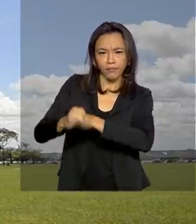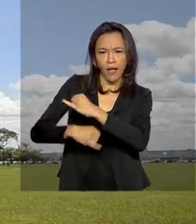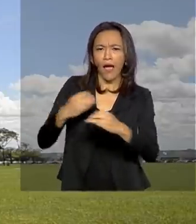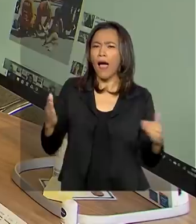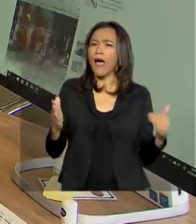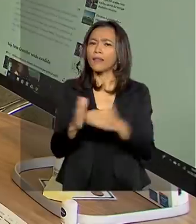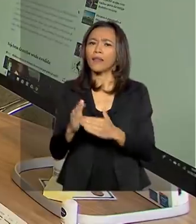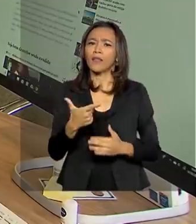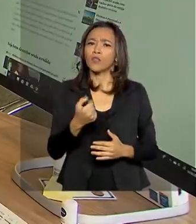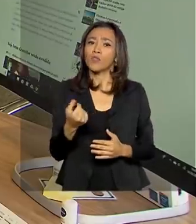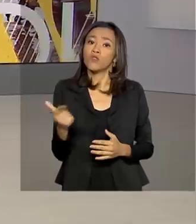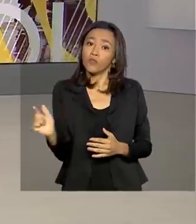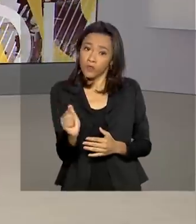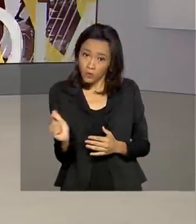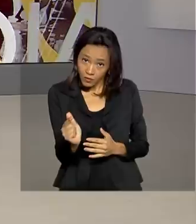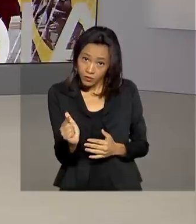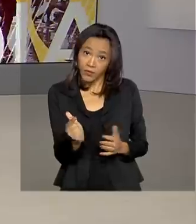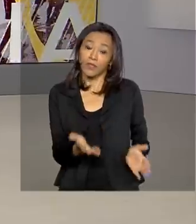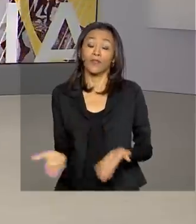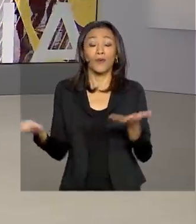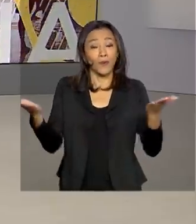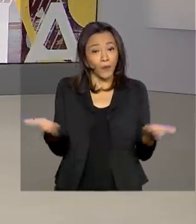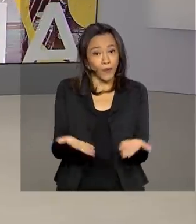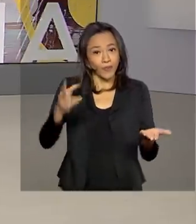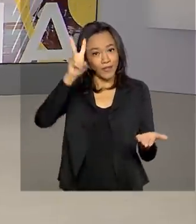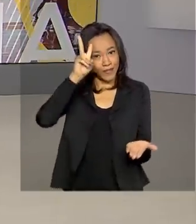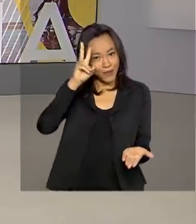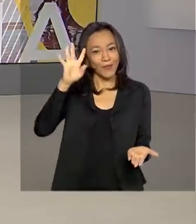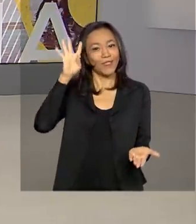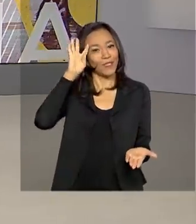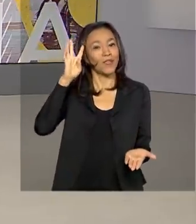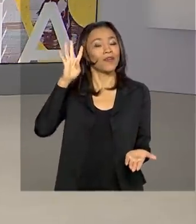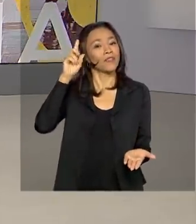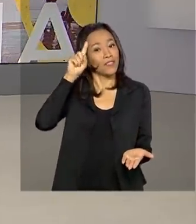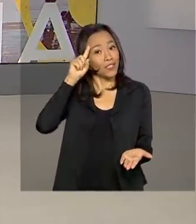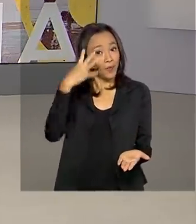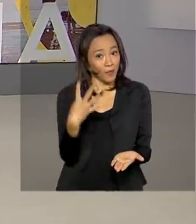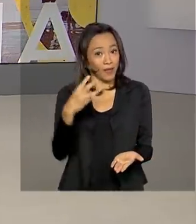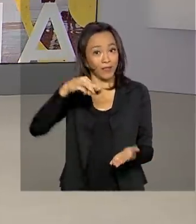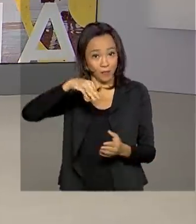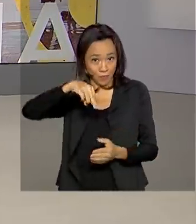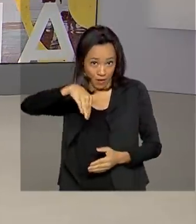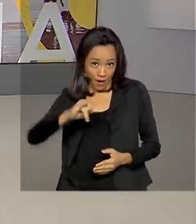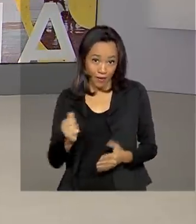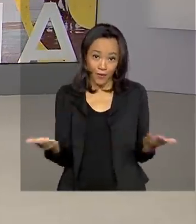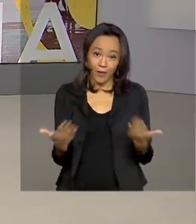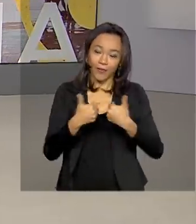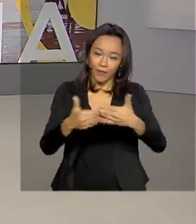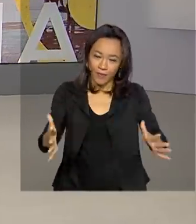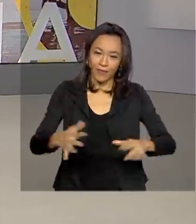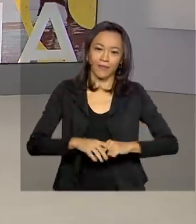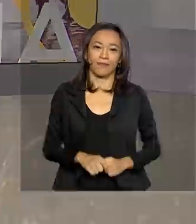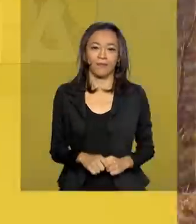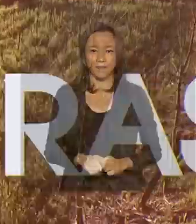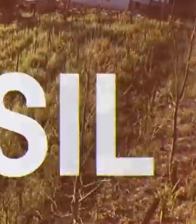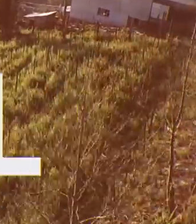2022. Hoje é segunda-feira, 4 de maio. O Brasil em Dia começa agora.